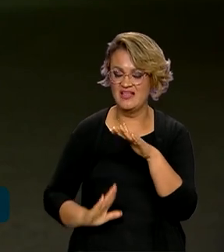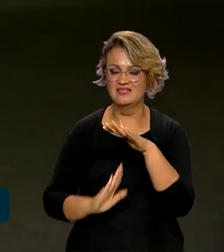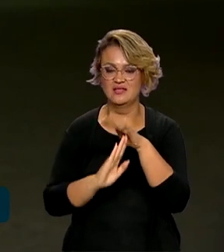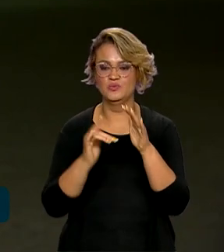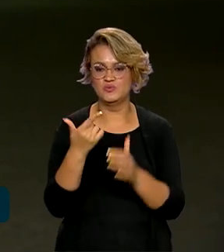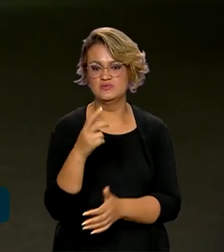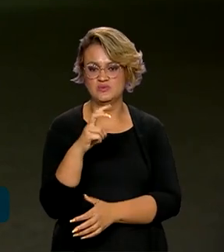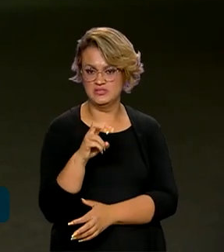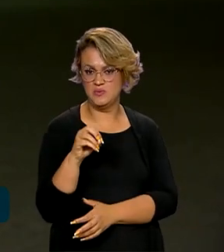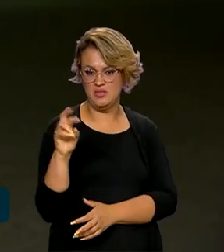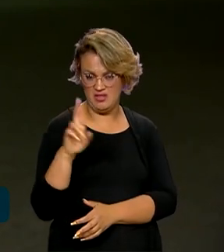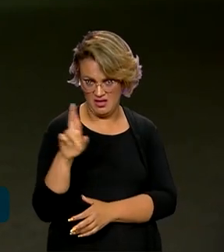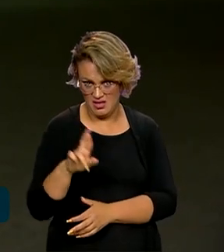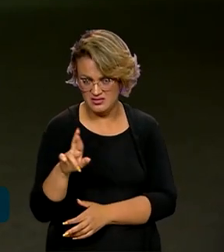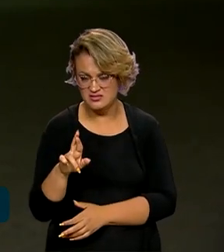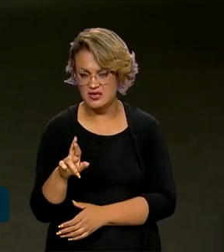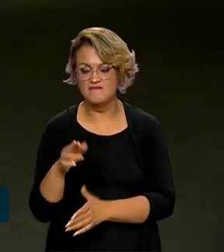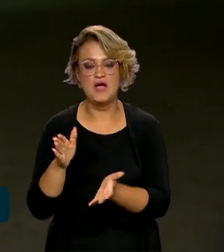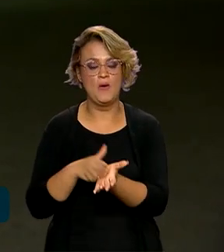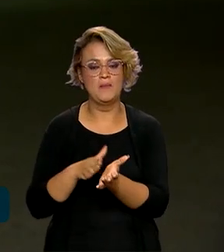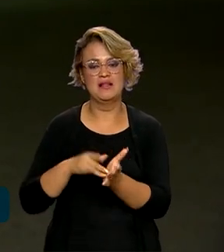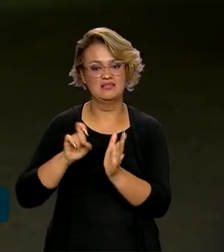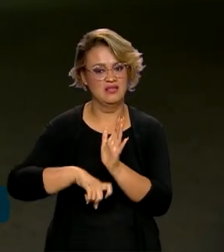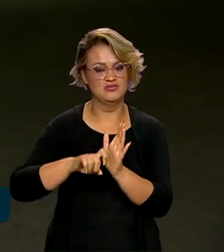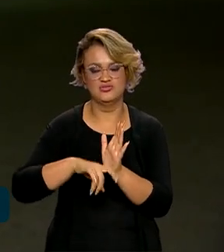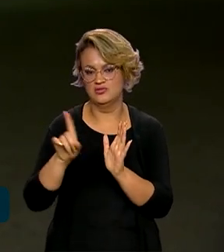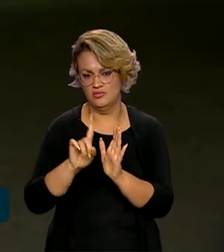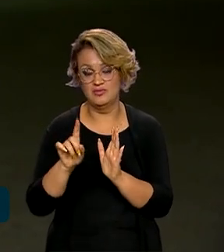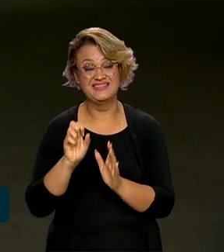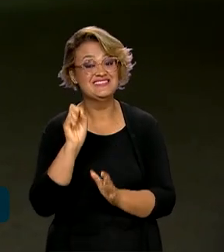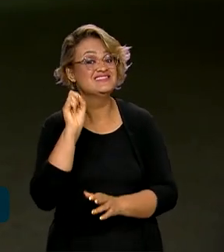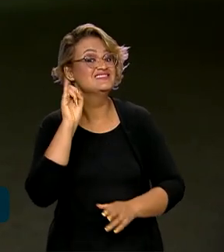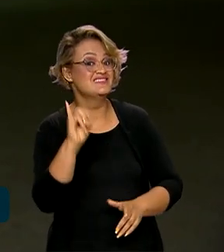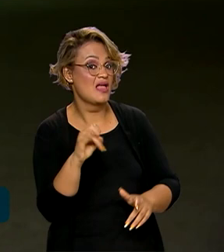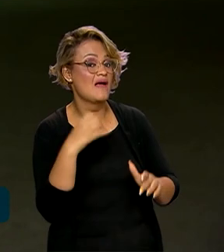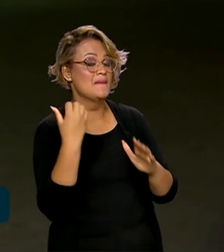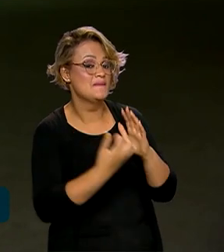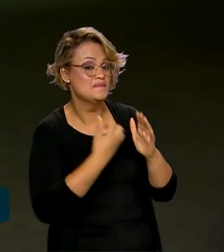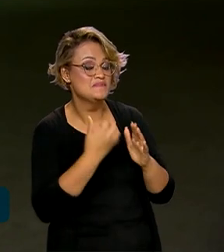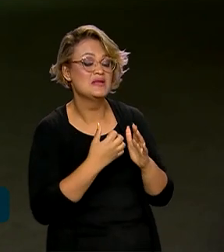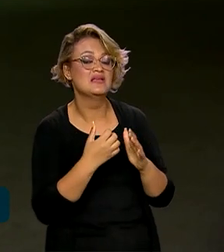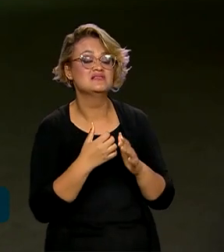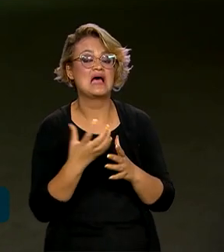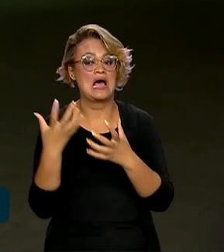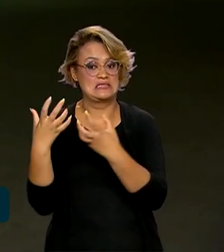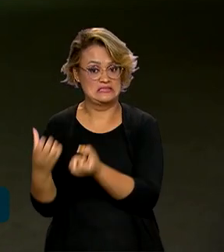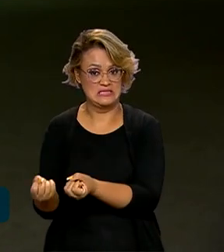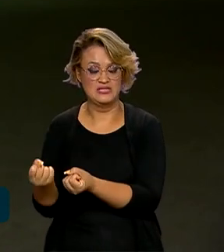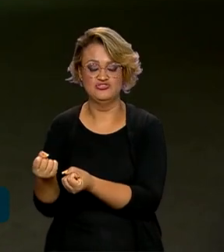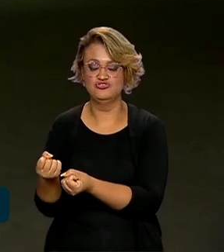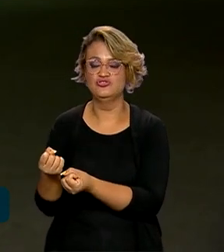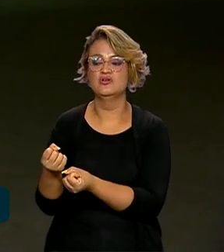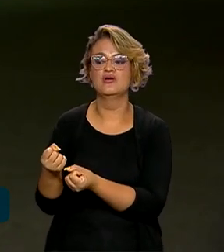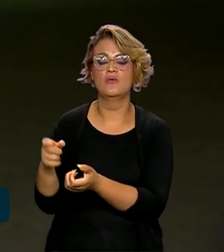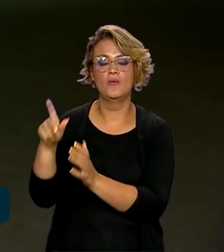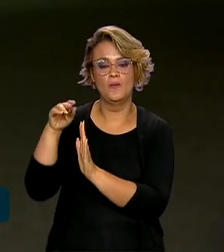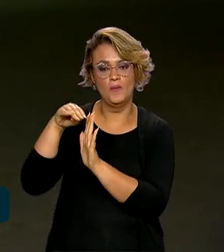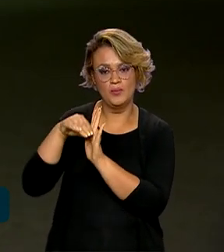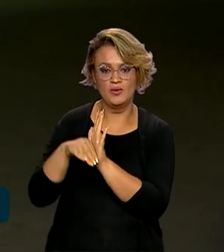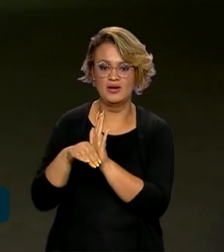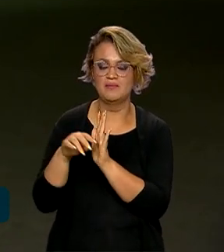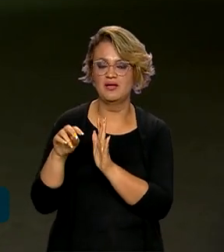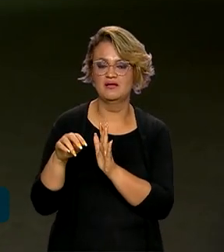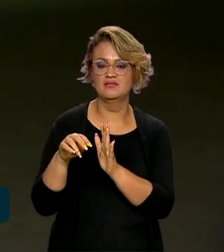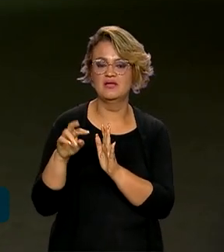dólares não será mais cobrado pelo governo, desde que as empresas aderem ao programa da Receita Federal, chamado de